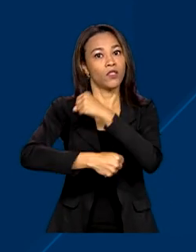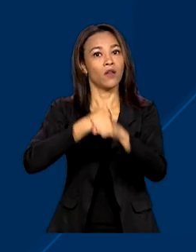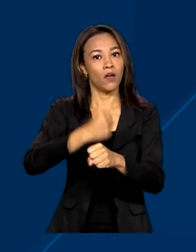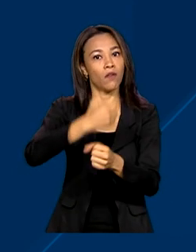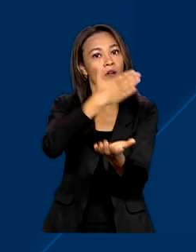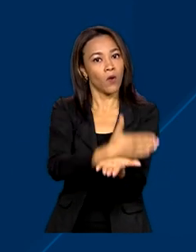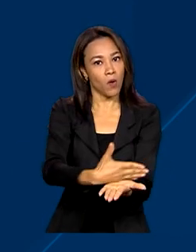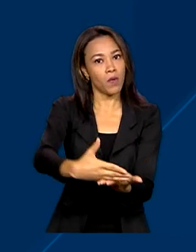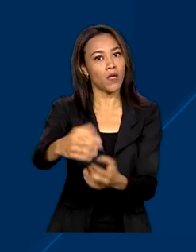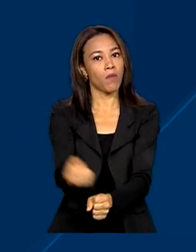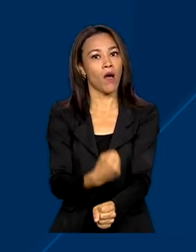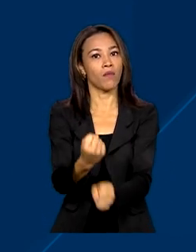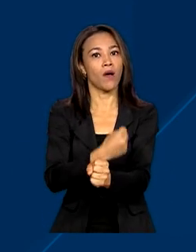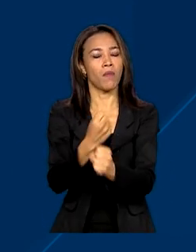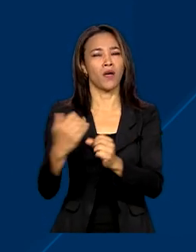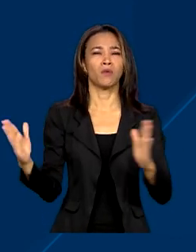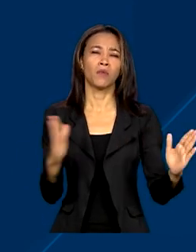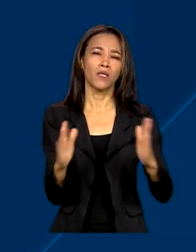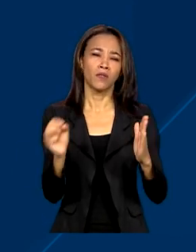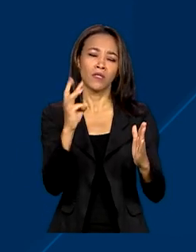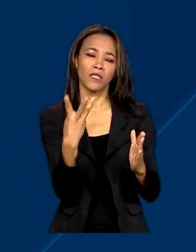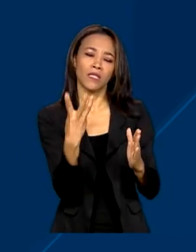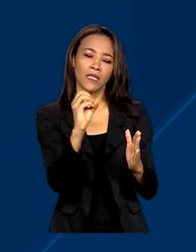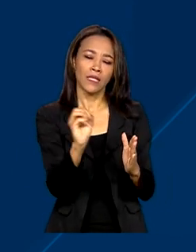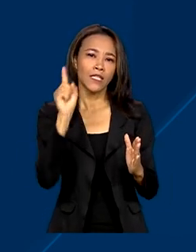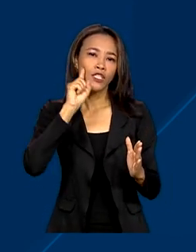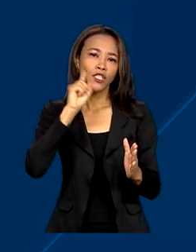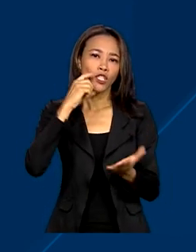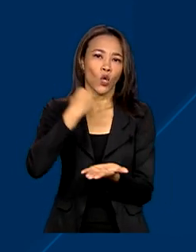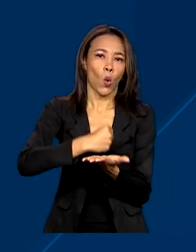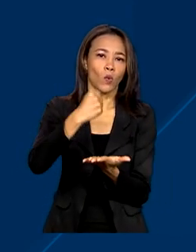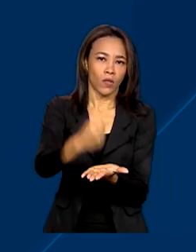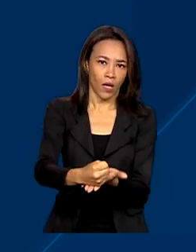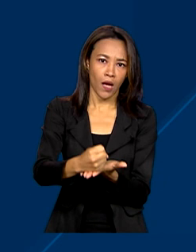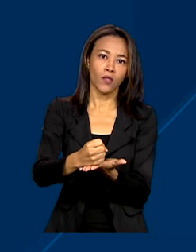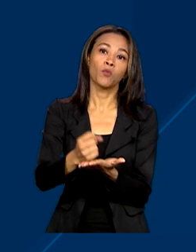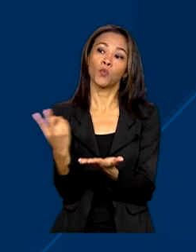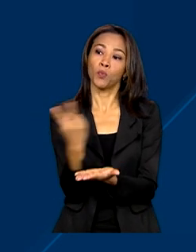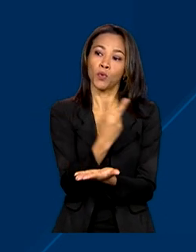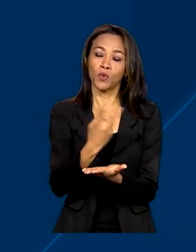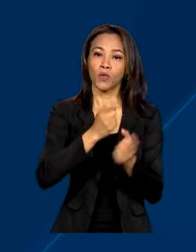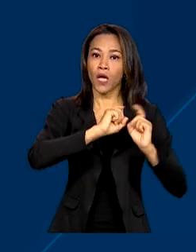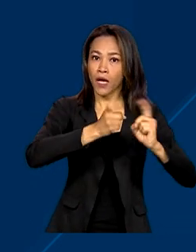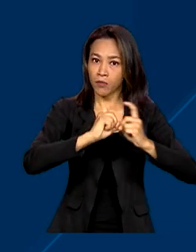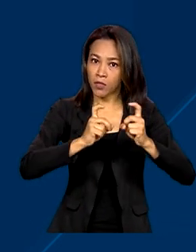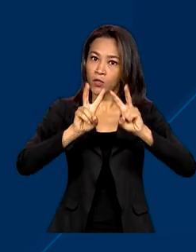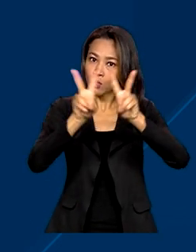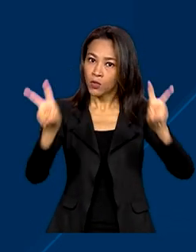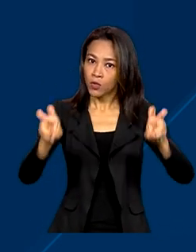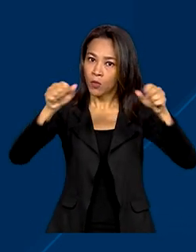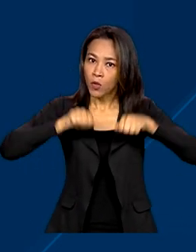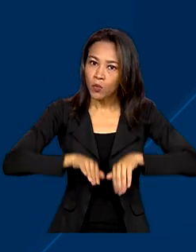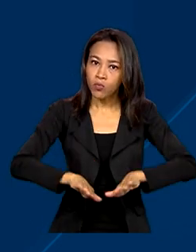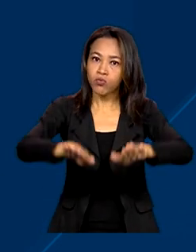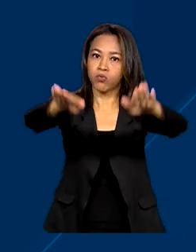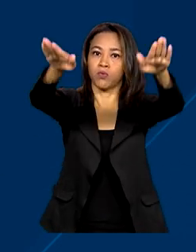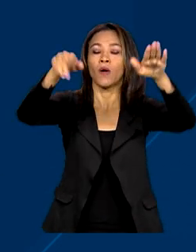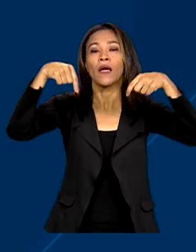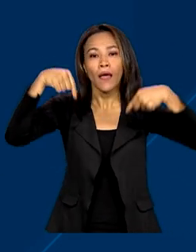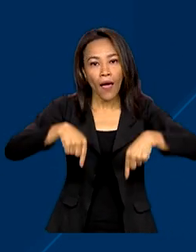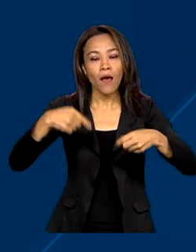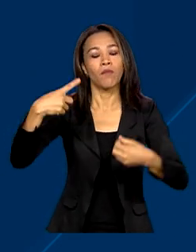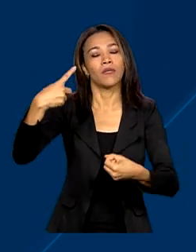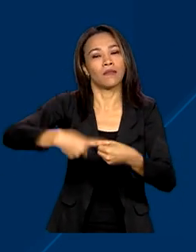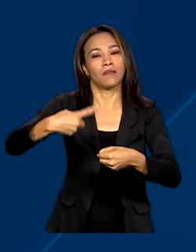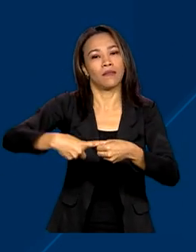Será assinado em 30 dias contrato de gestão binacional do aeroporto de Rivera, cidade turística do